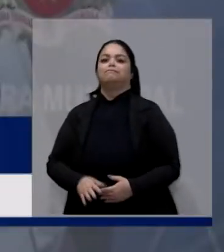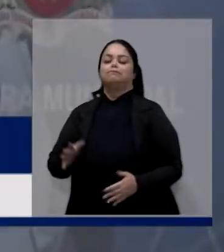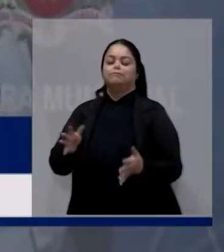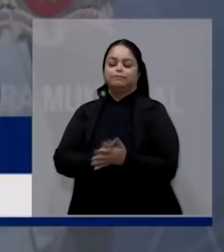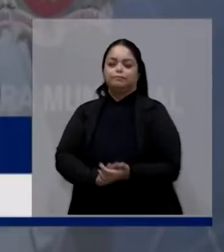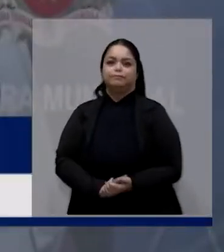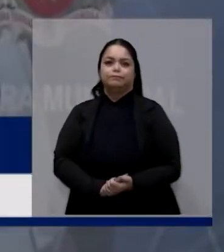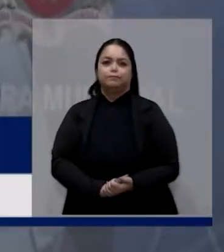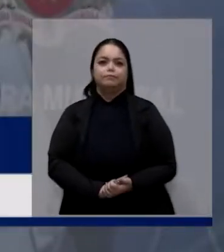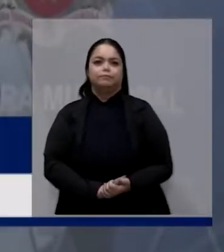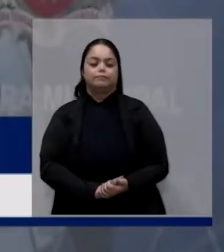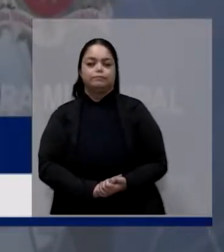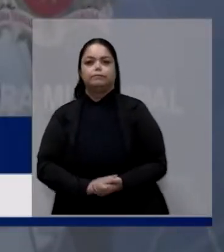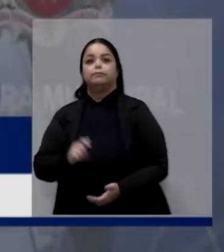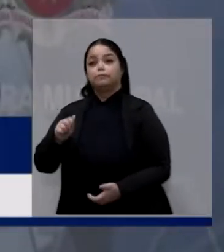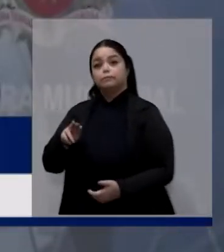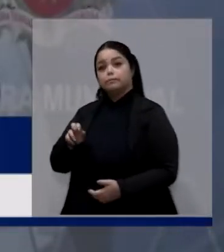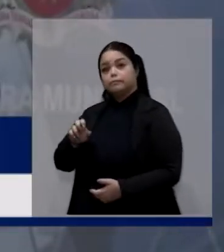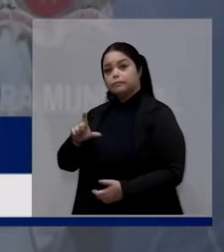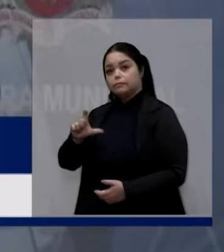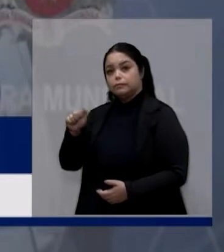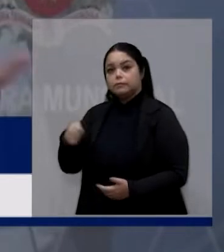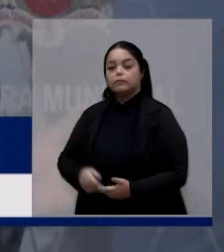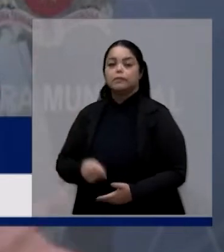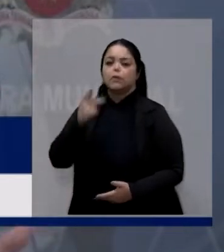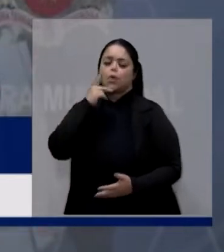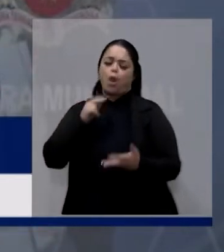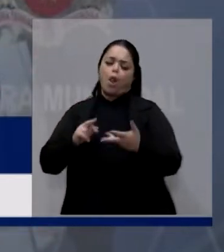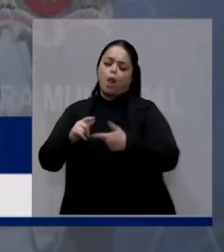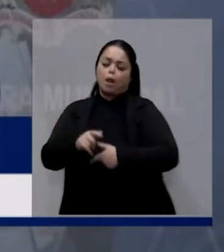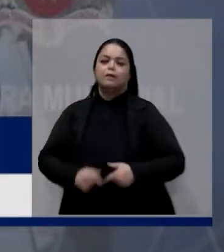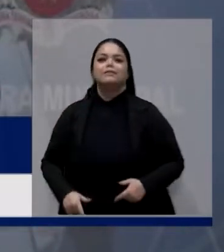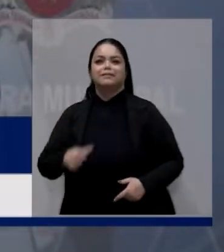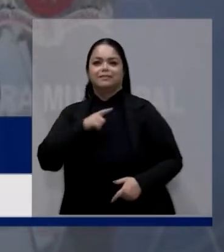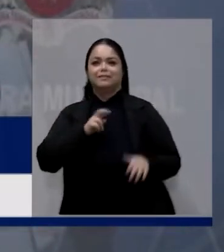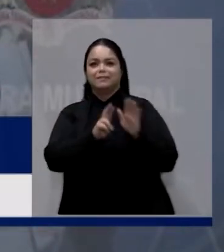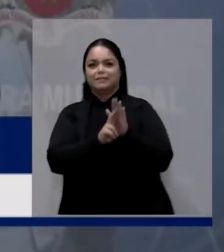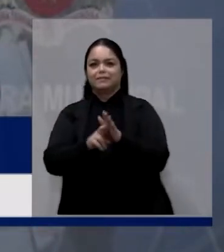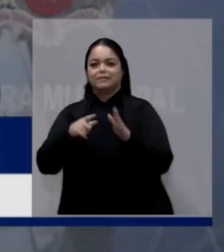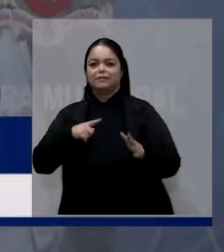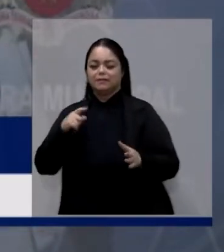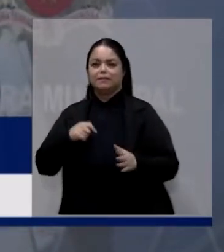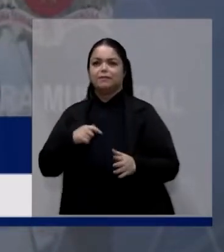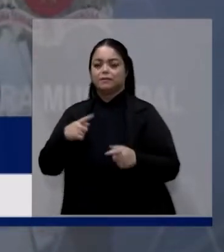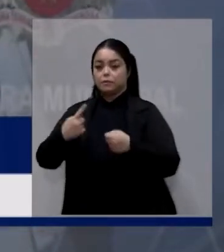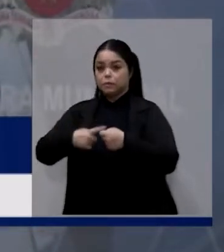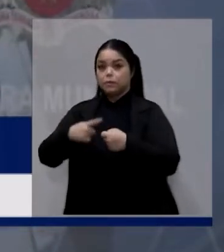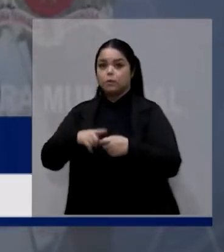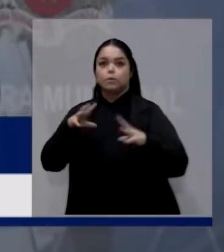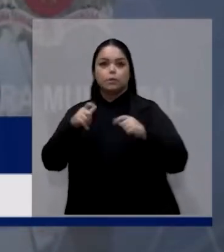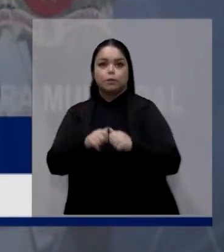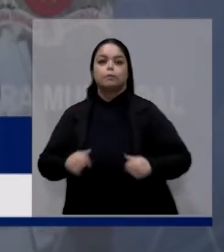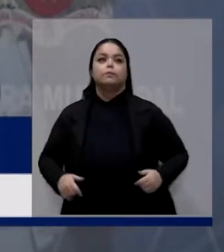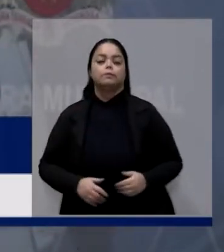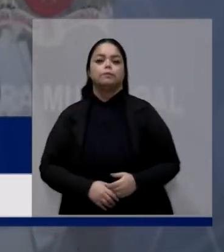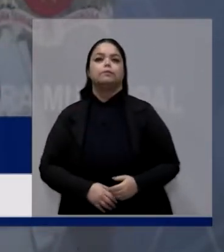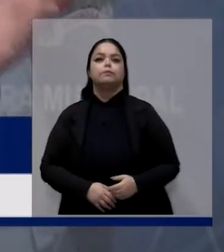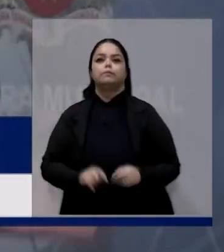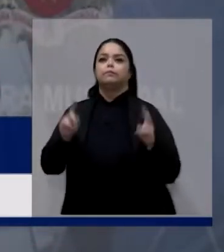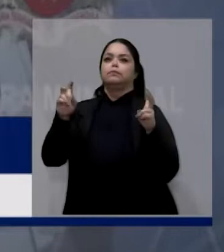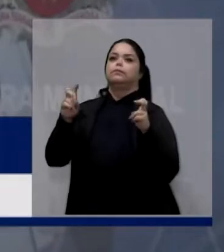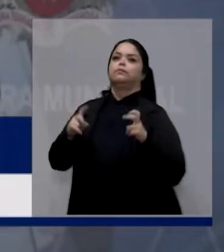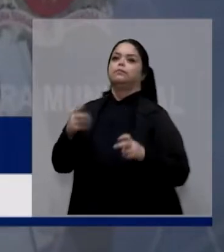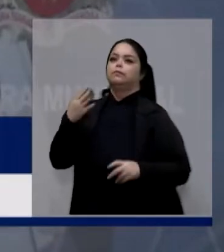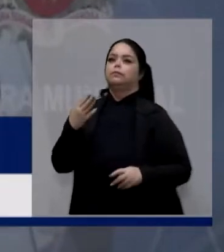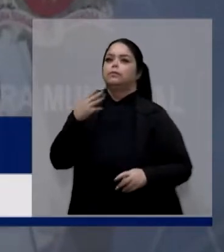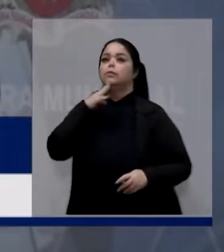aqui, Manuel, falar sobre tudo que você tem feito na cidade, sobre os 2